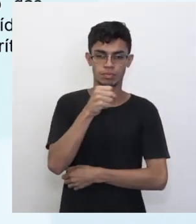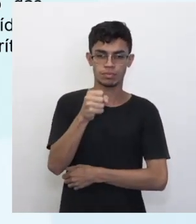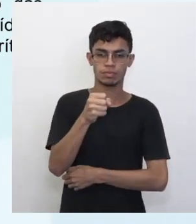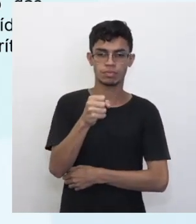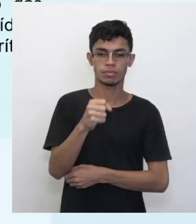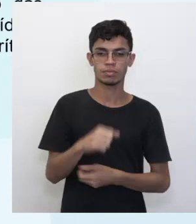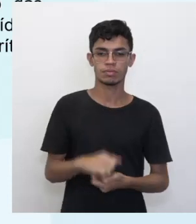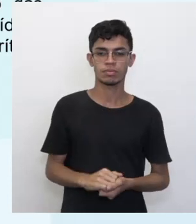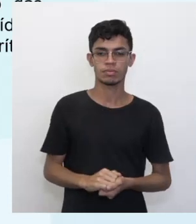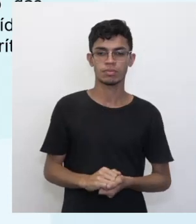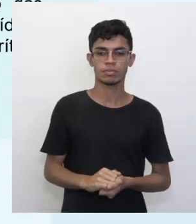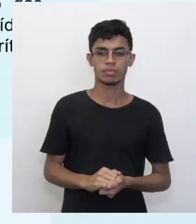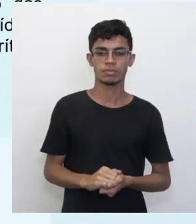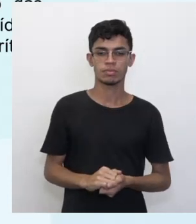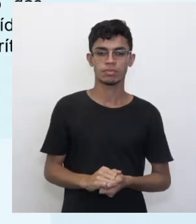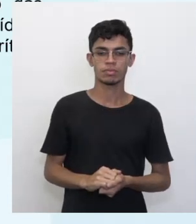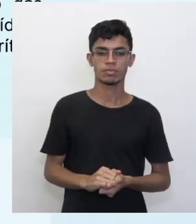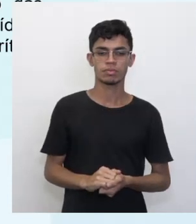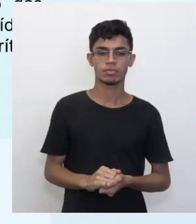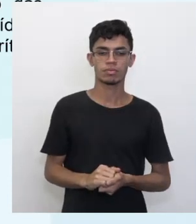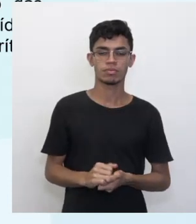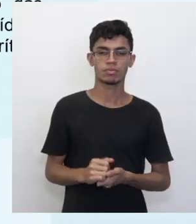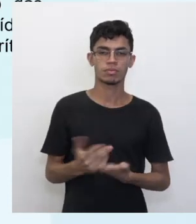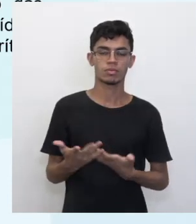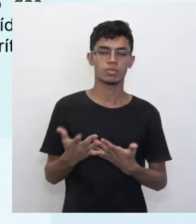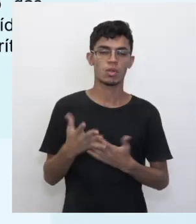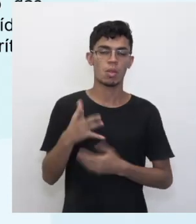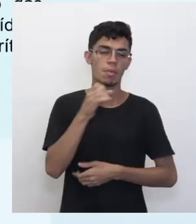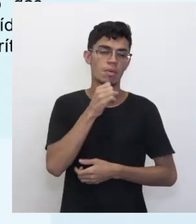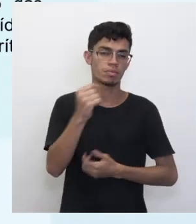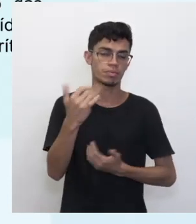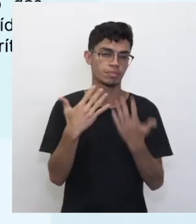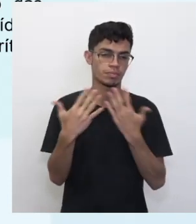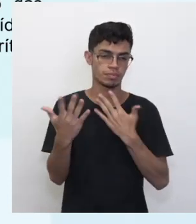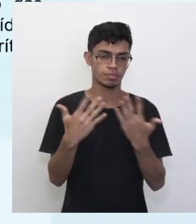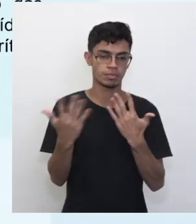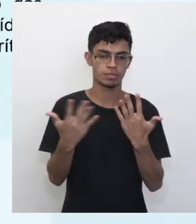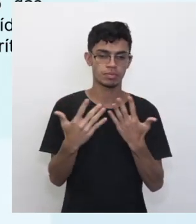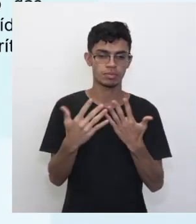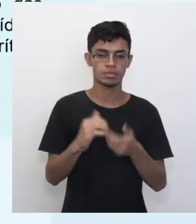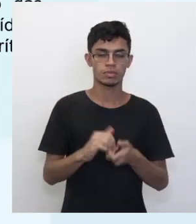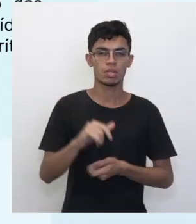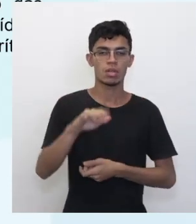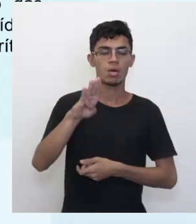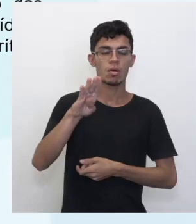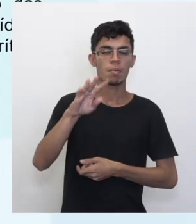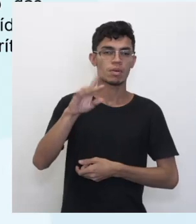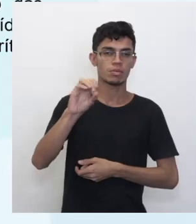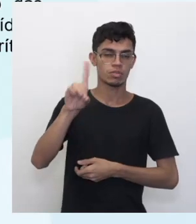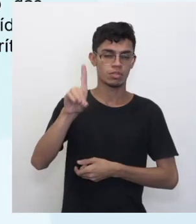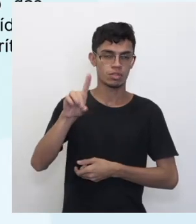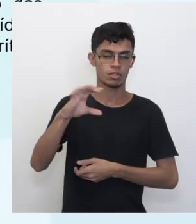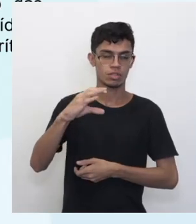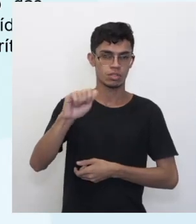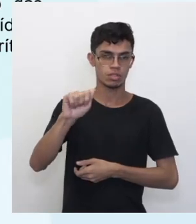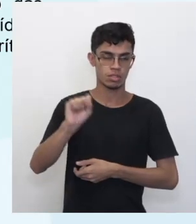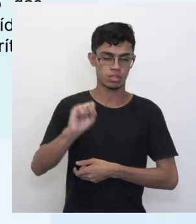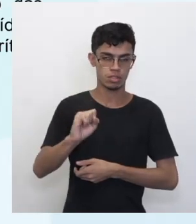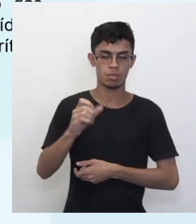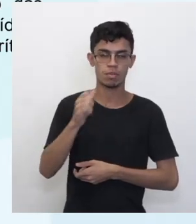reportagens multimidiáticas, documentários, infográficos, podcasts noticiosos, artigos de opinião,